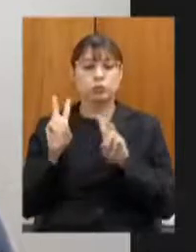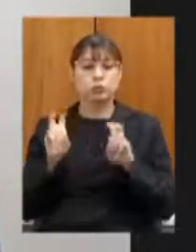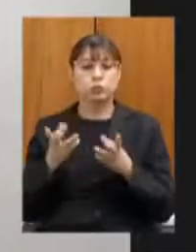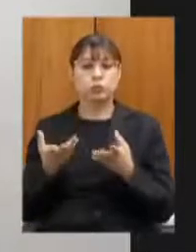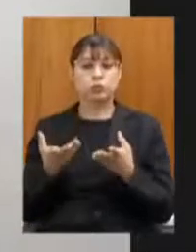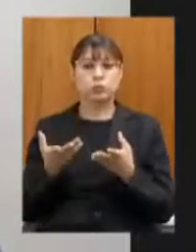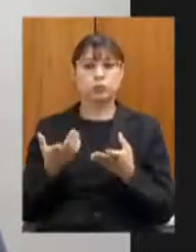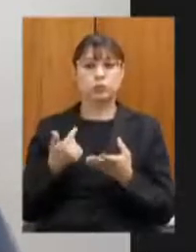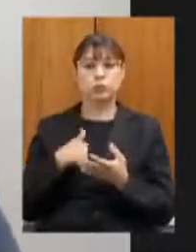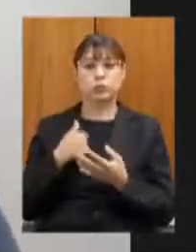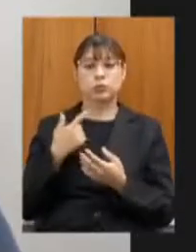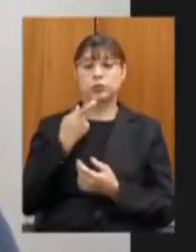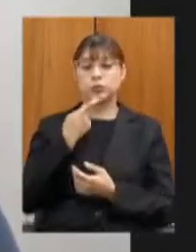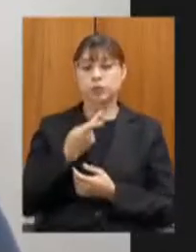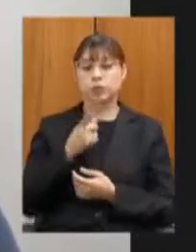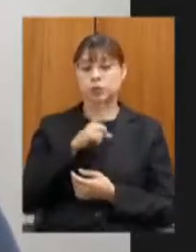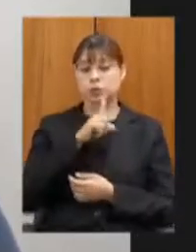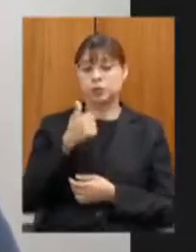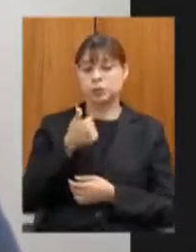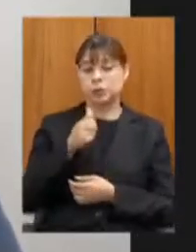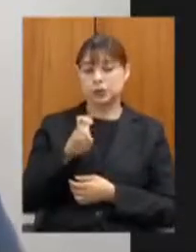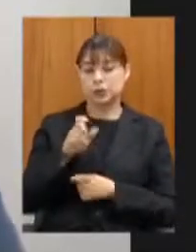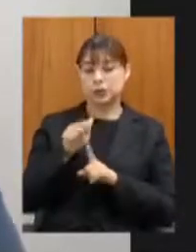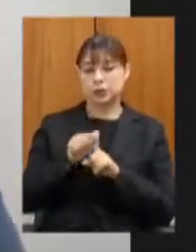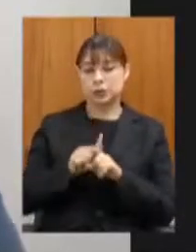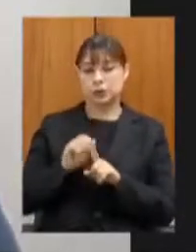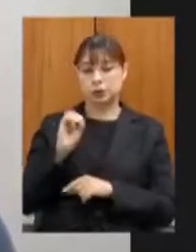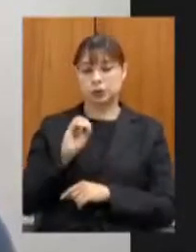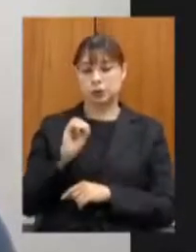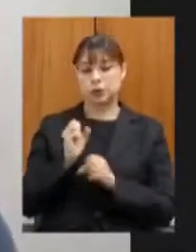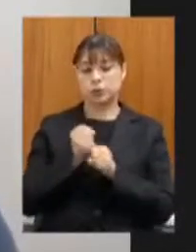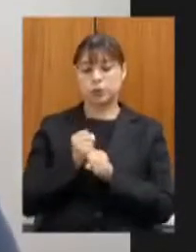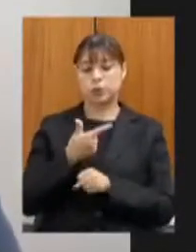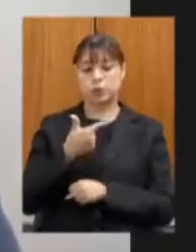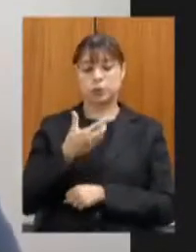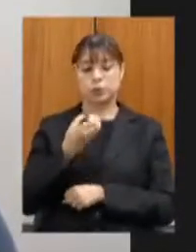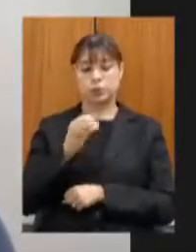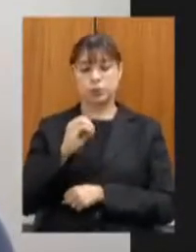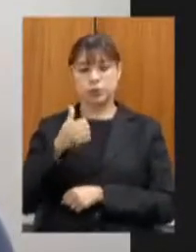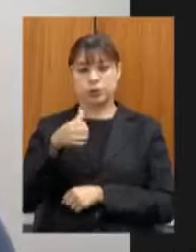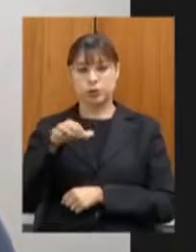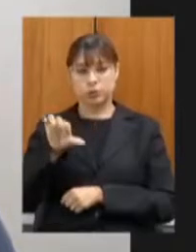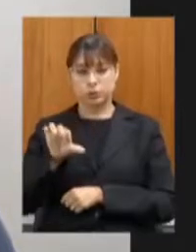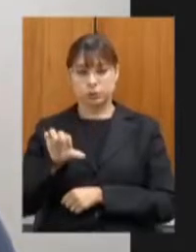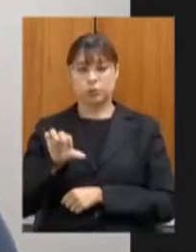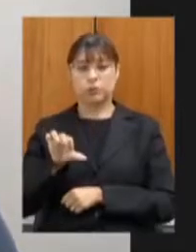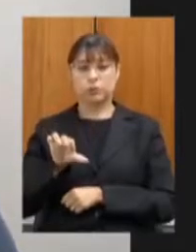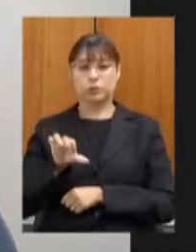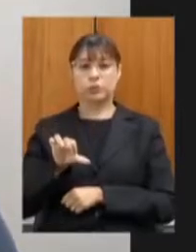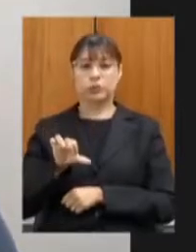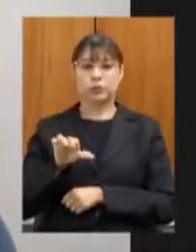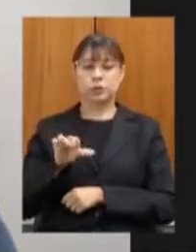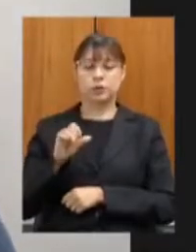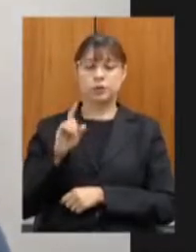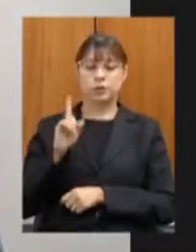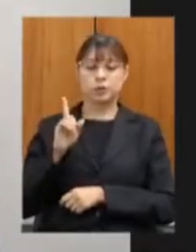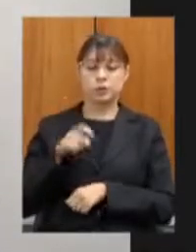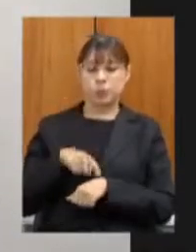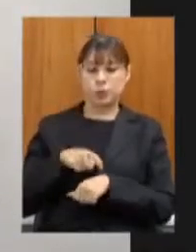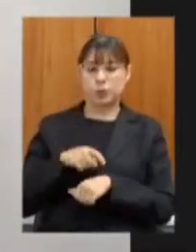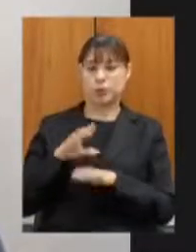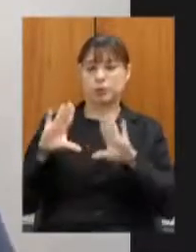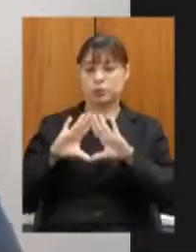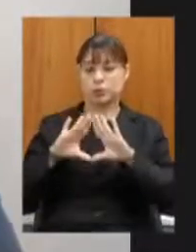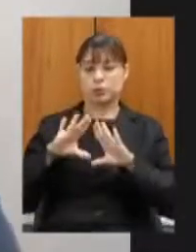no dia 15 de outubro de 2019 numa das etapas do Assembleia Fiscaliza